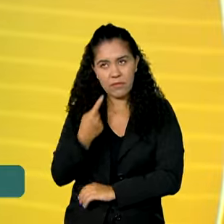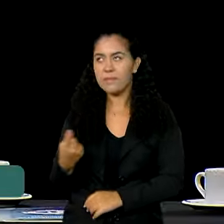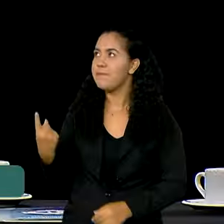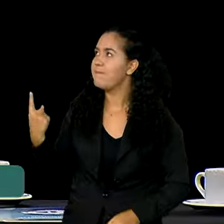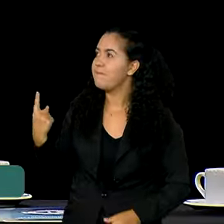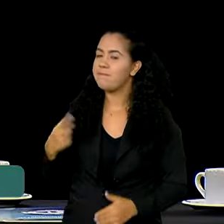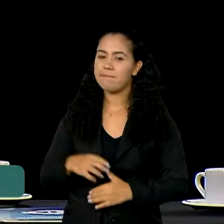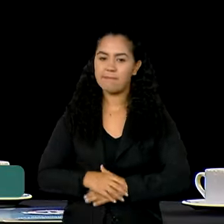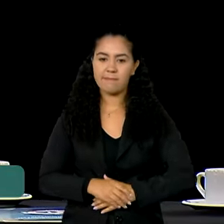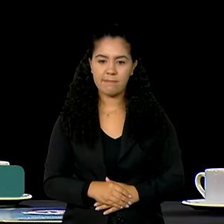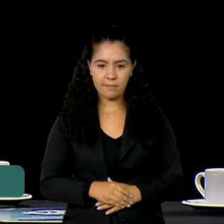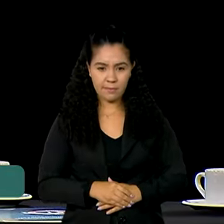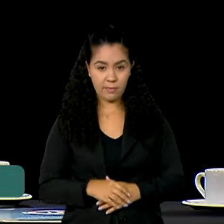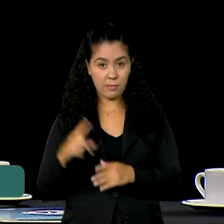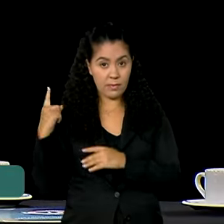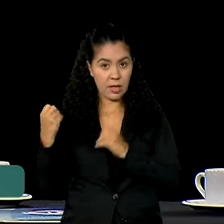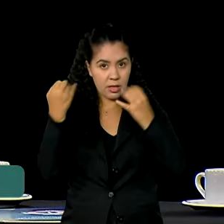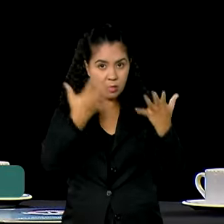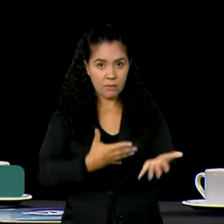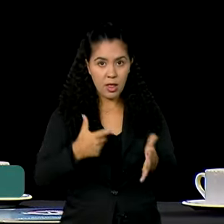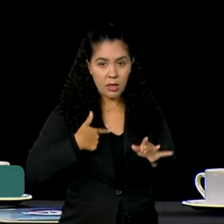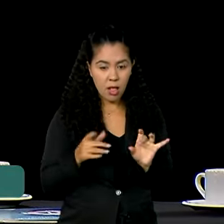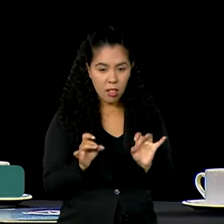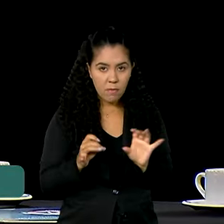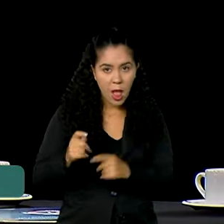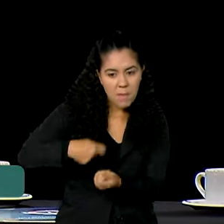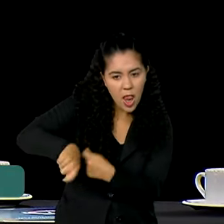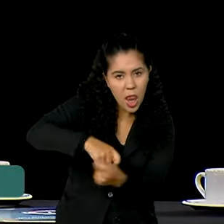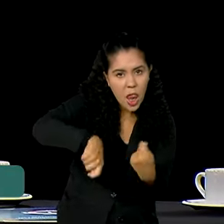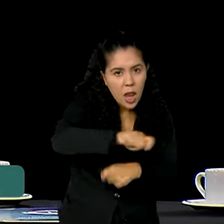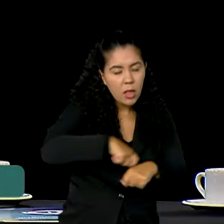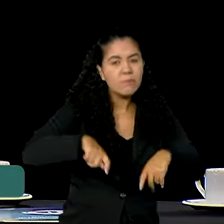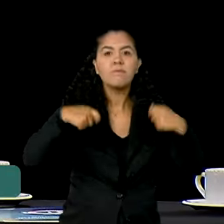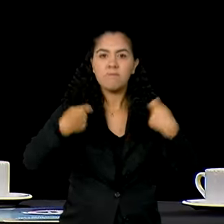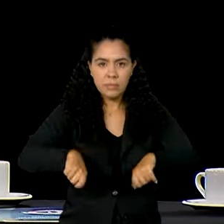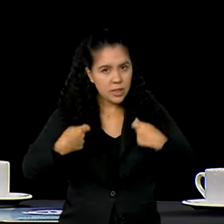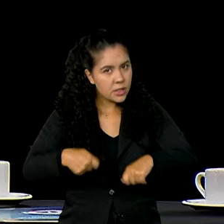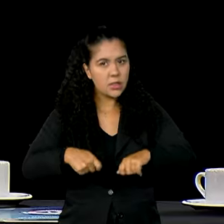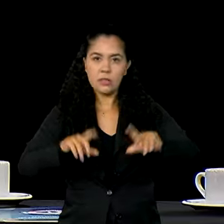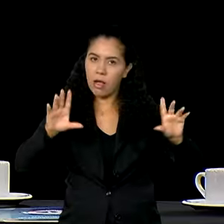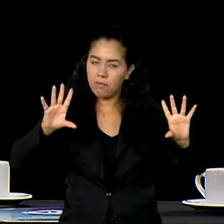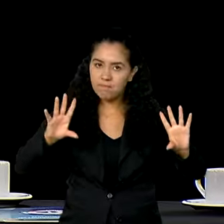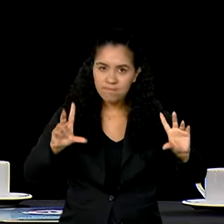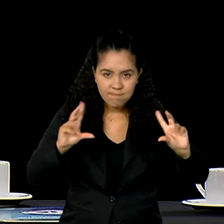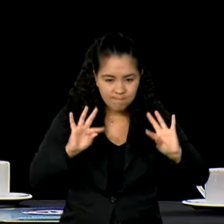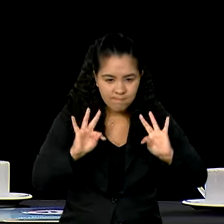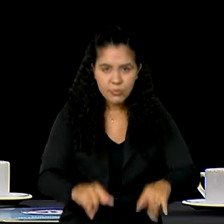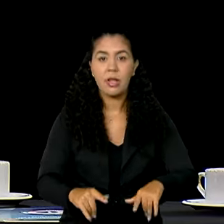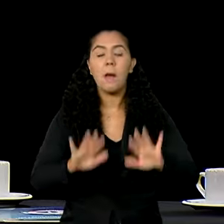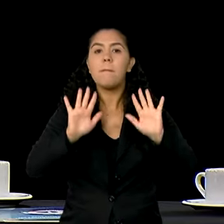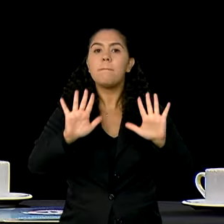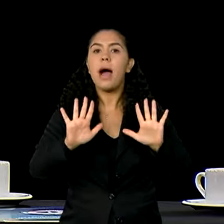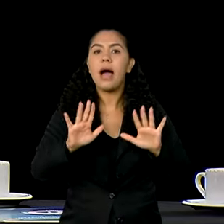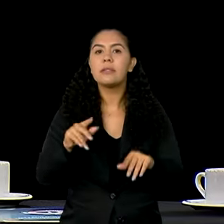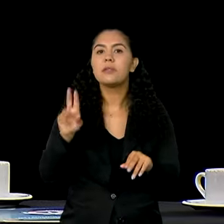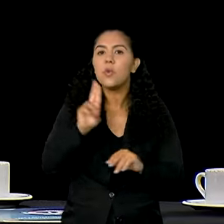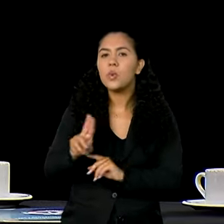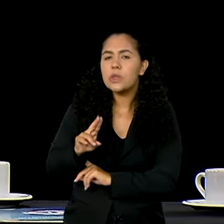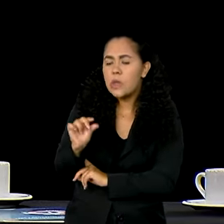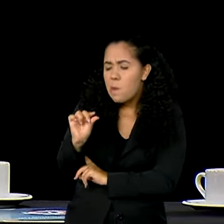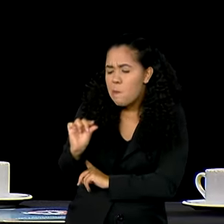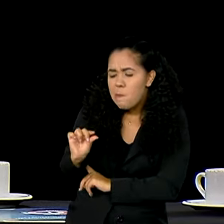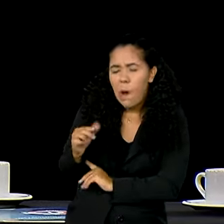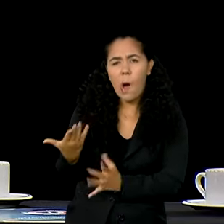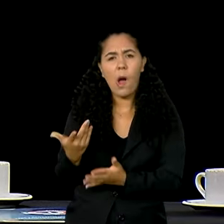O tráfico tem que ser reprimido com muita energia, mas o uso de pequenas quantidades